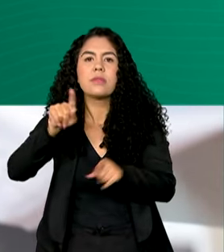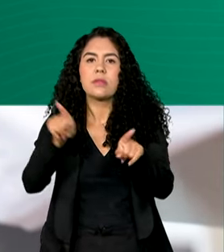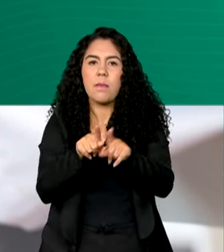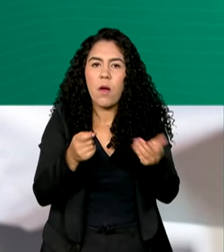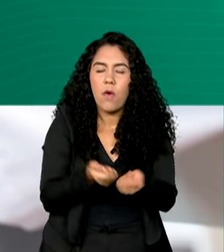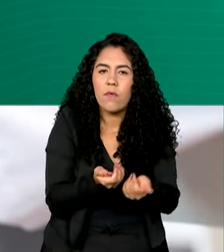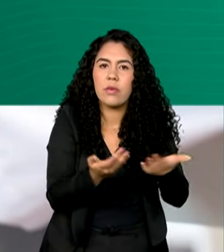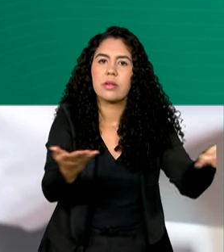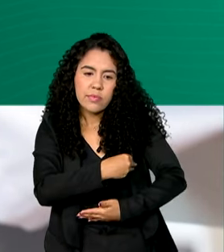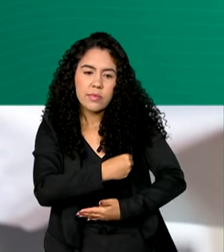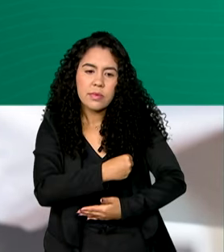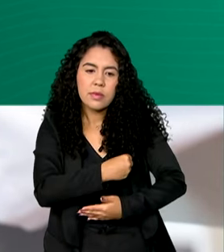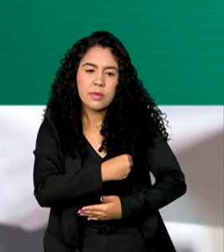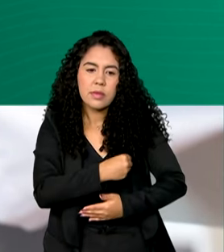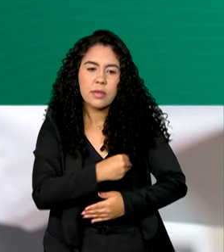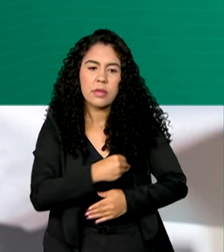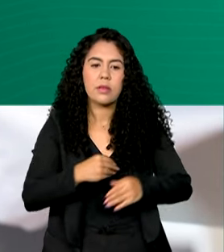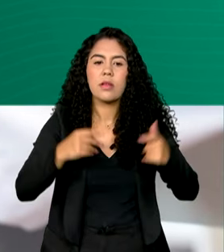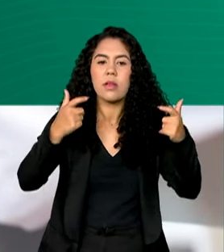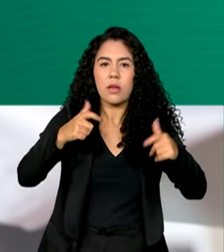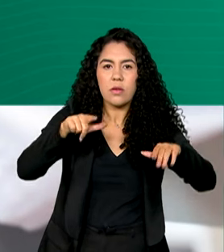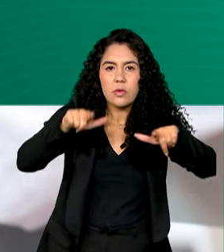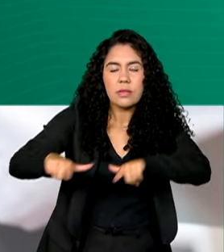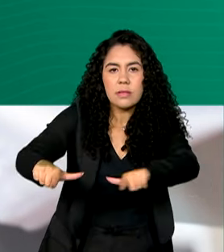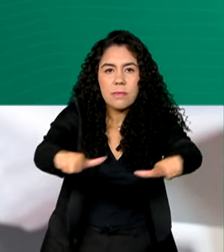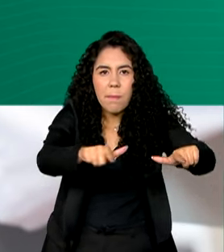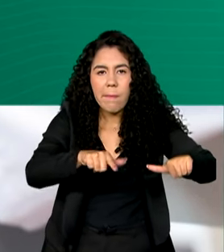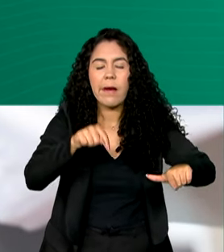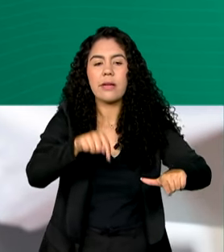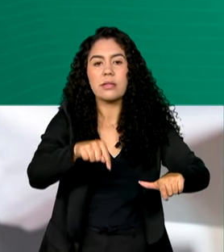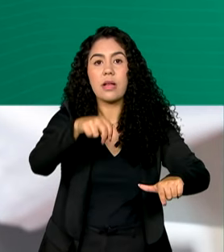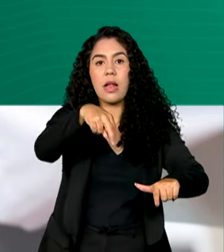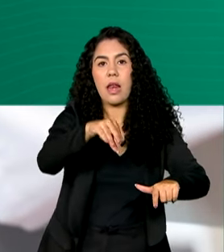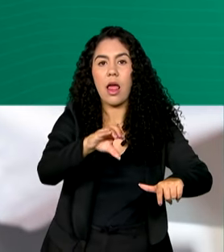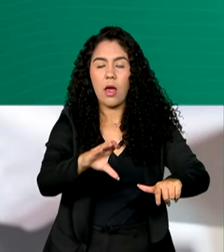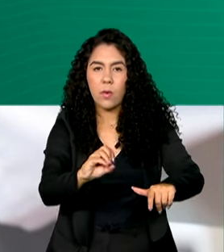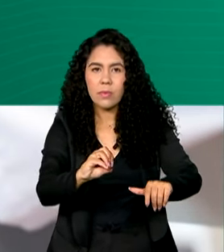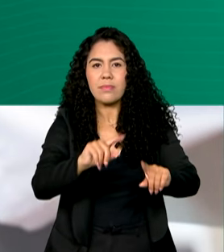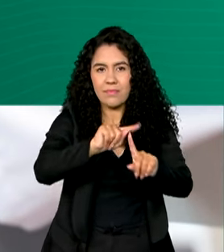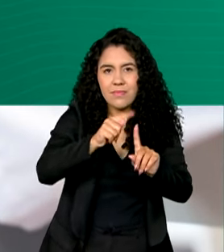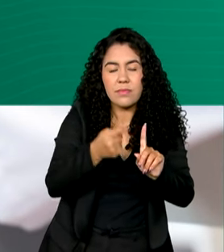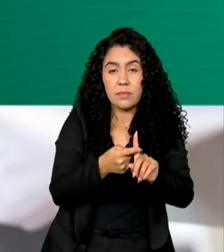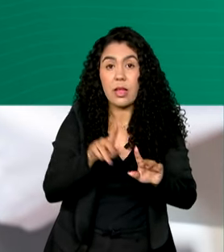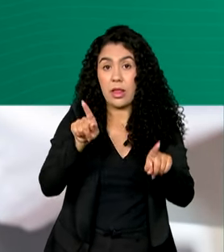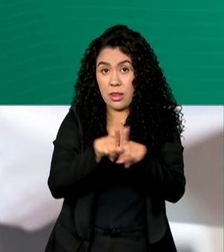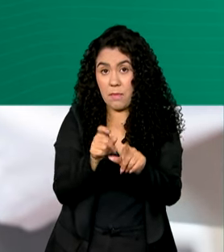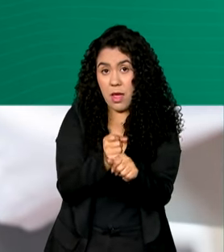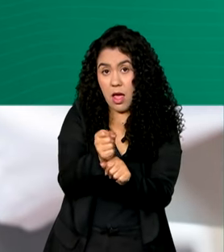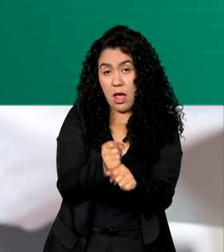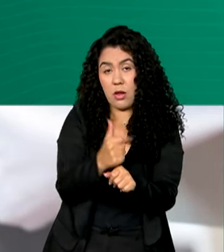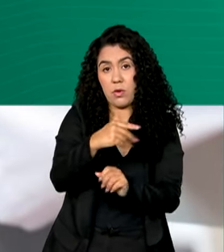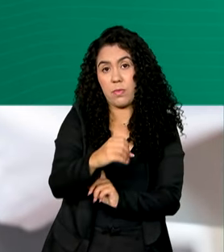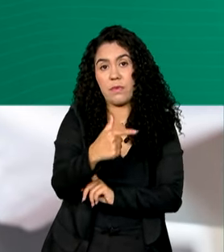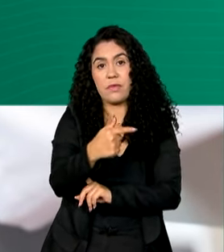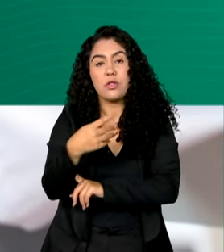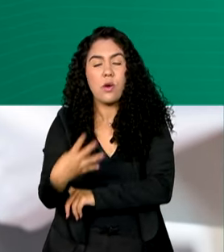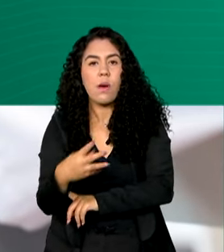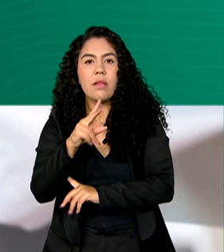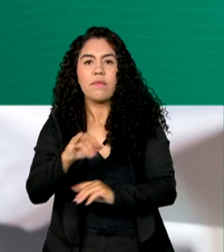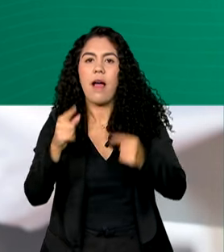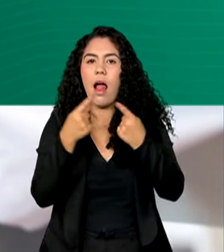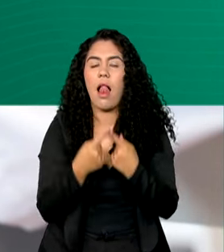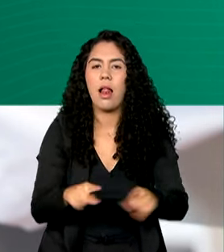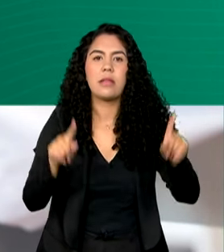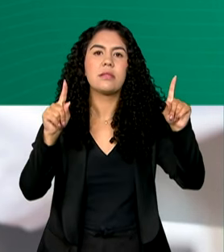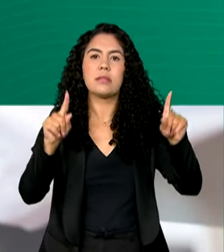materno nas unidades natais. Está previsto, ainda em 2024, o lançamento de